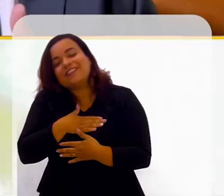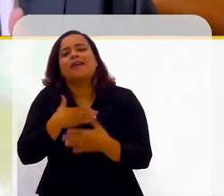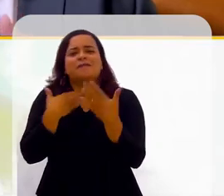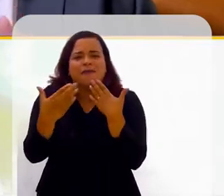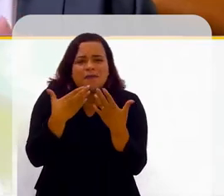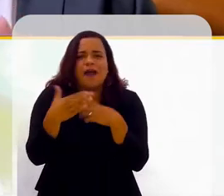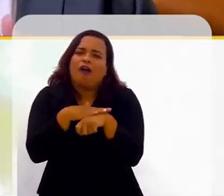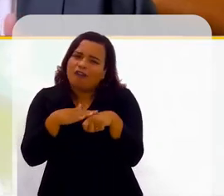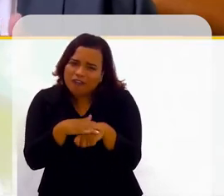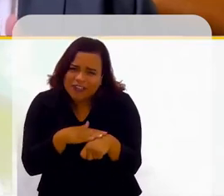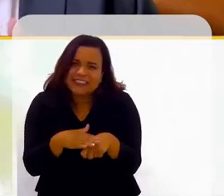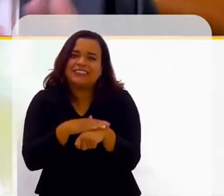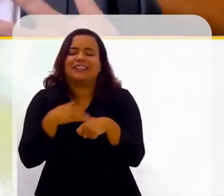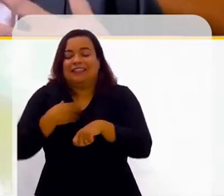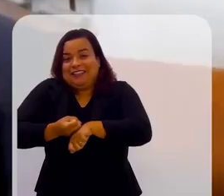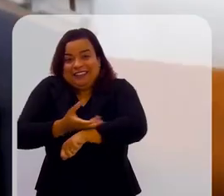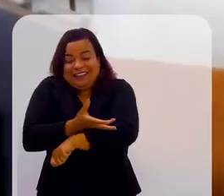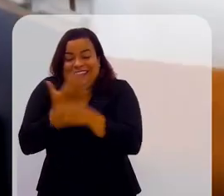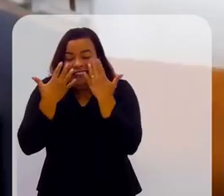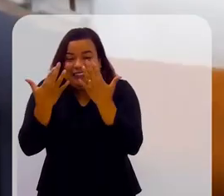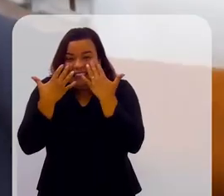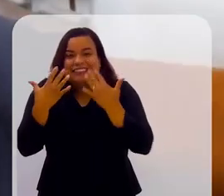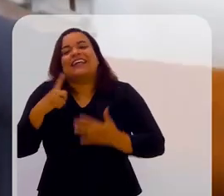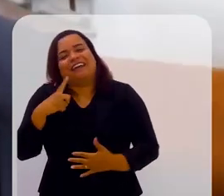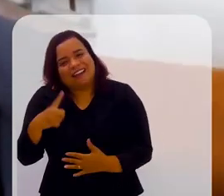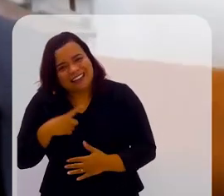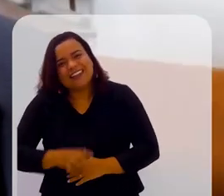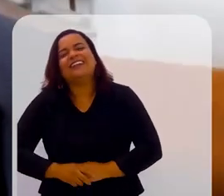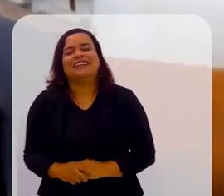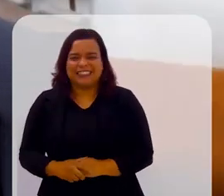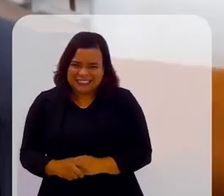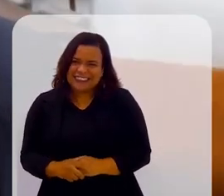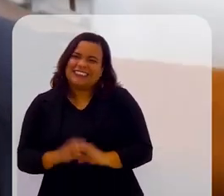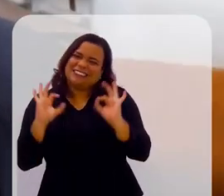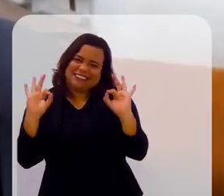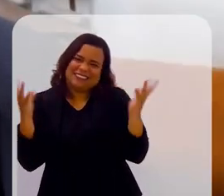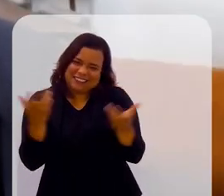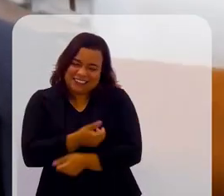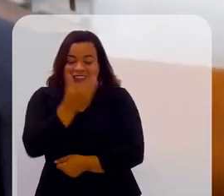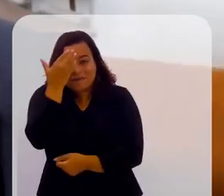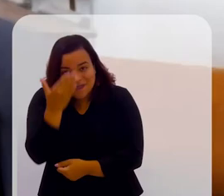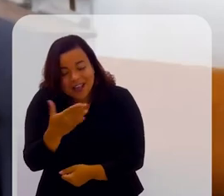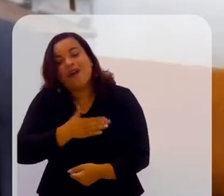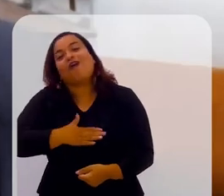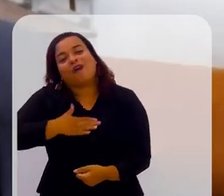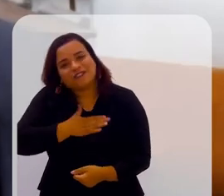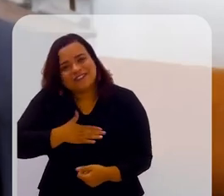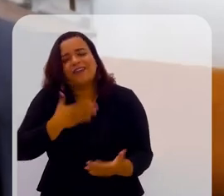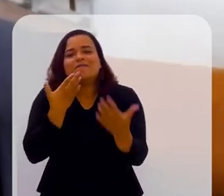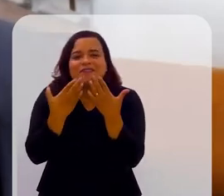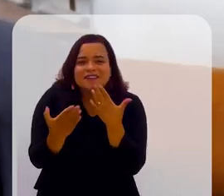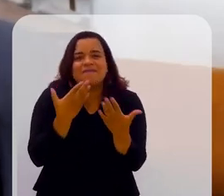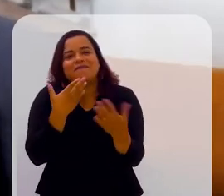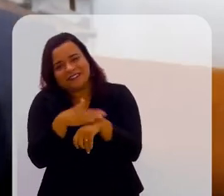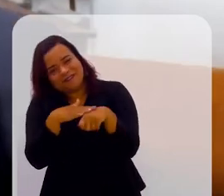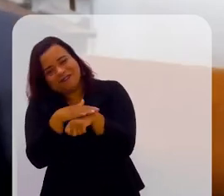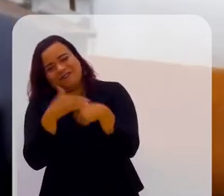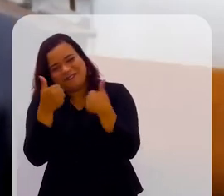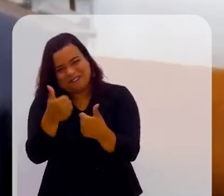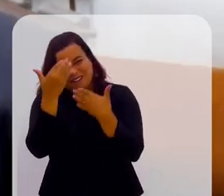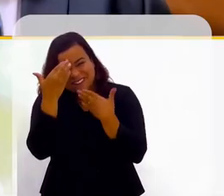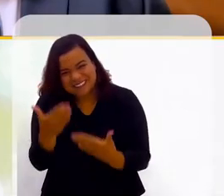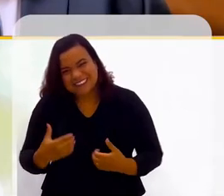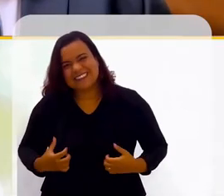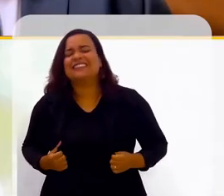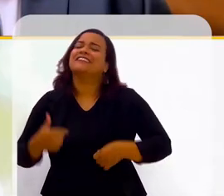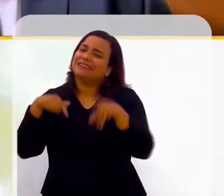conversar aqui. Foi emocionante para mim. E foi muito bom. Gostei muito do nosso bate